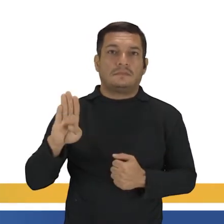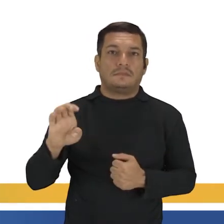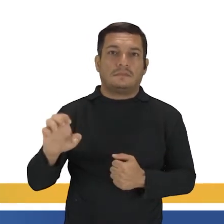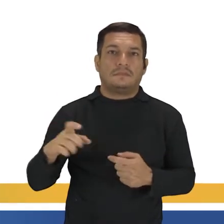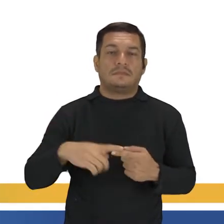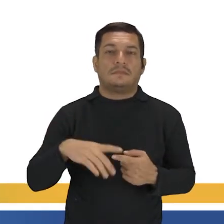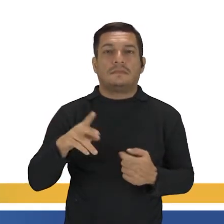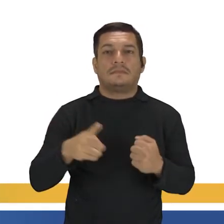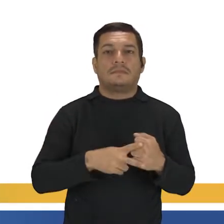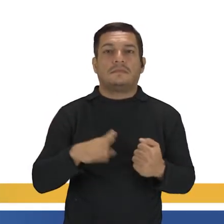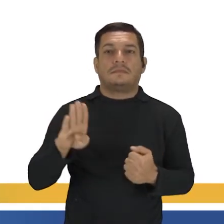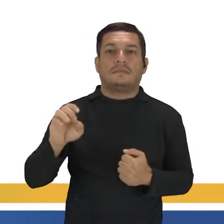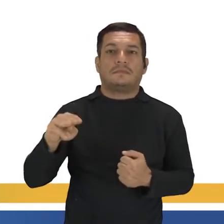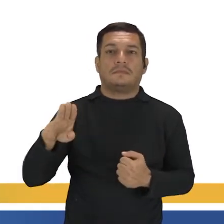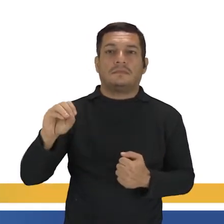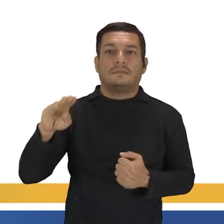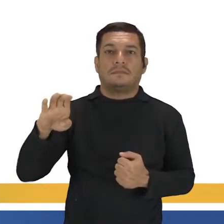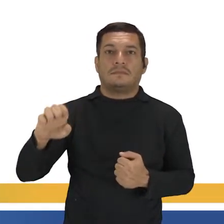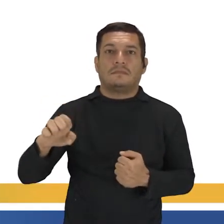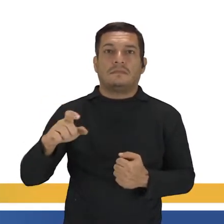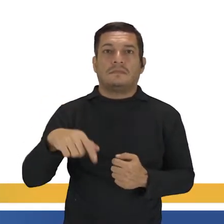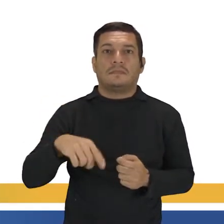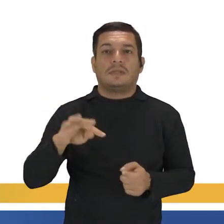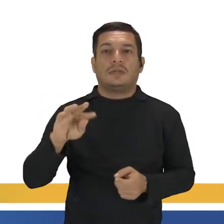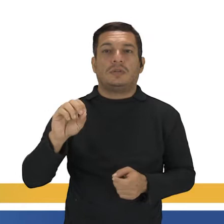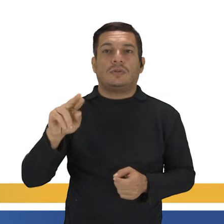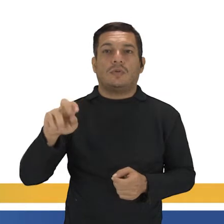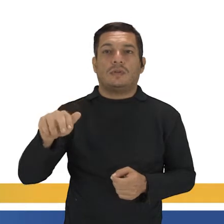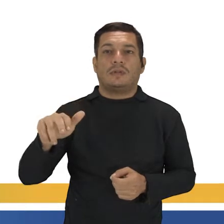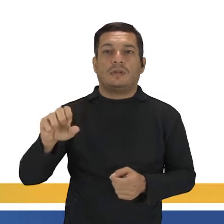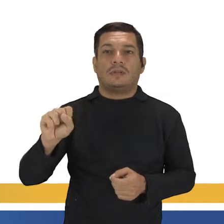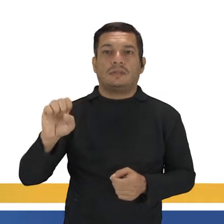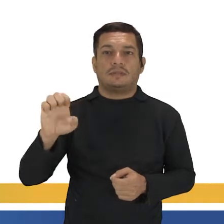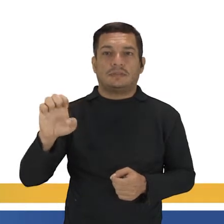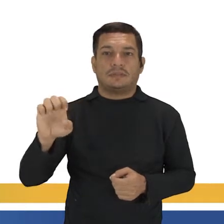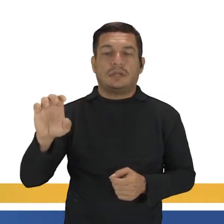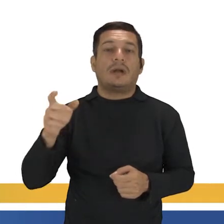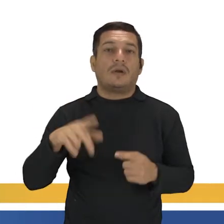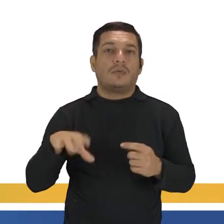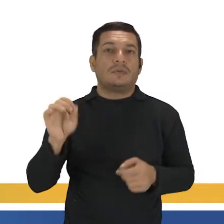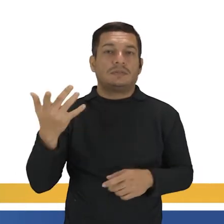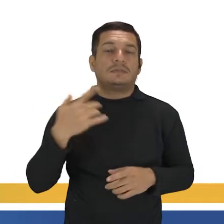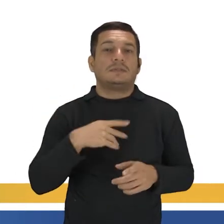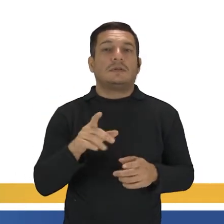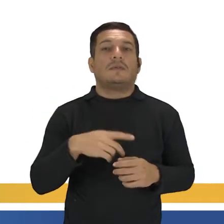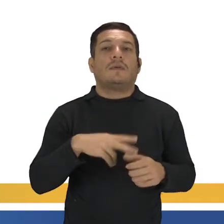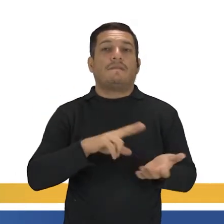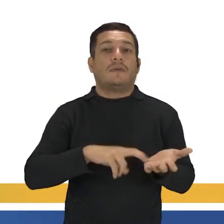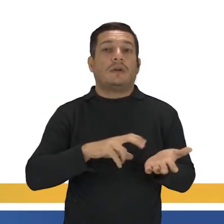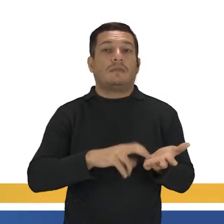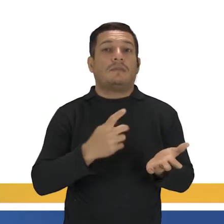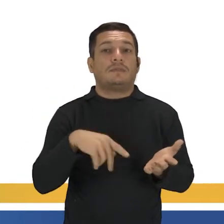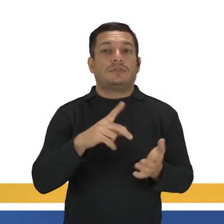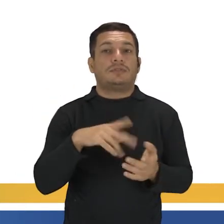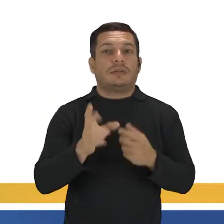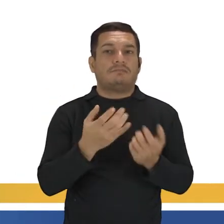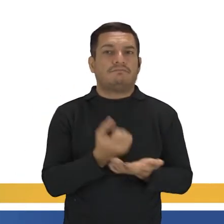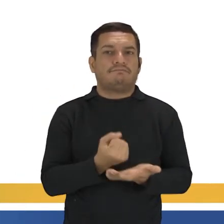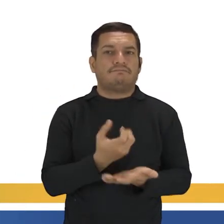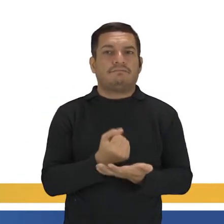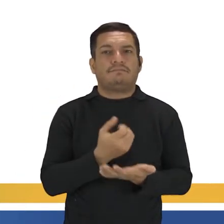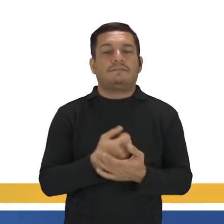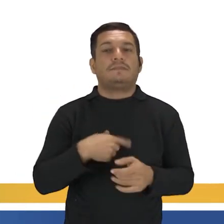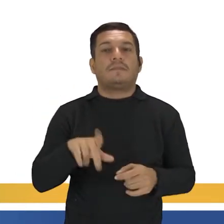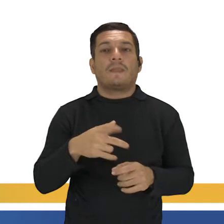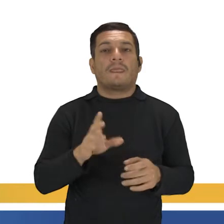become, que significa tornar-se. Gente, esses verbos, esses vocabulários, vocês já vão guardando. Já